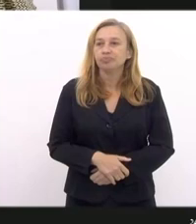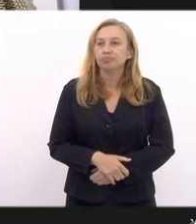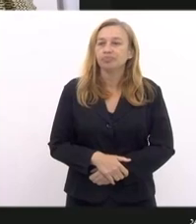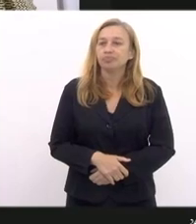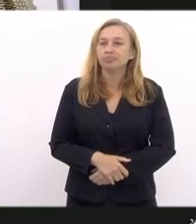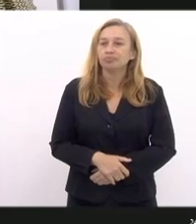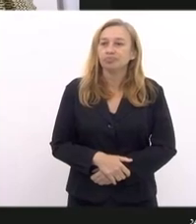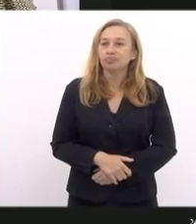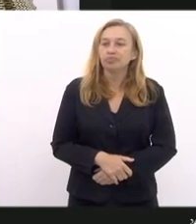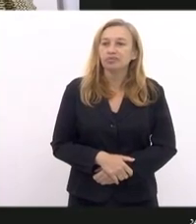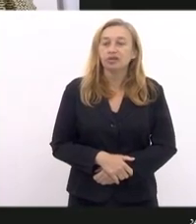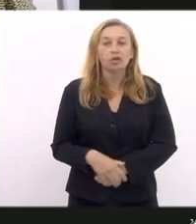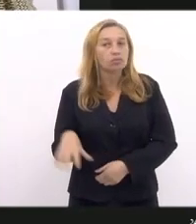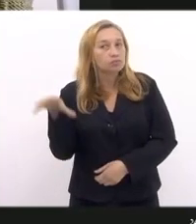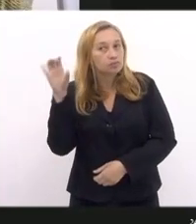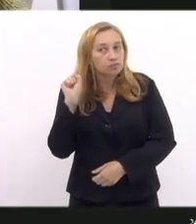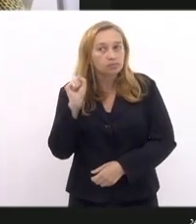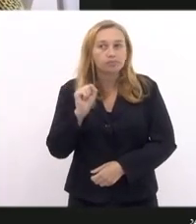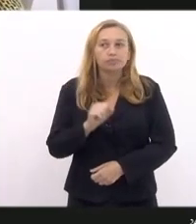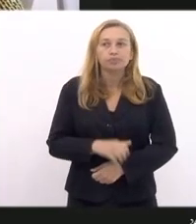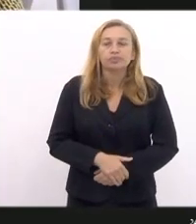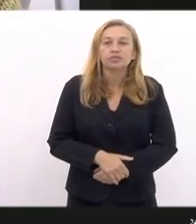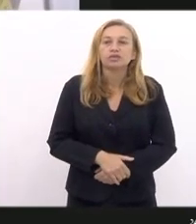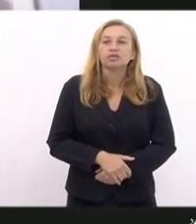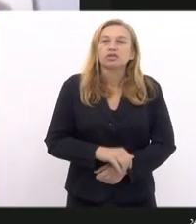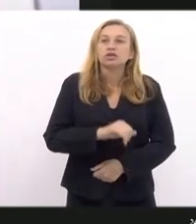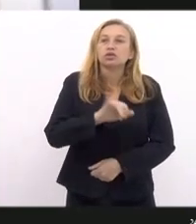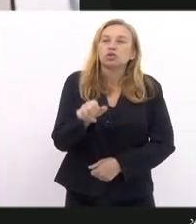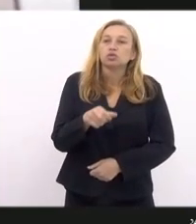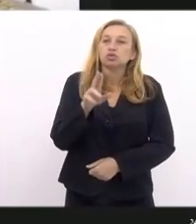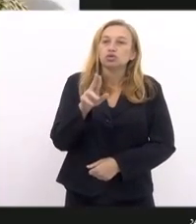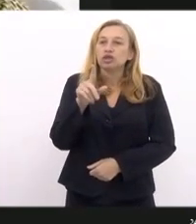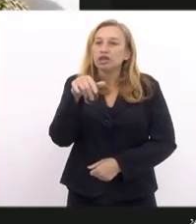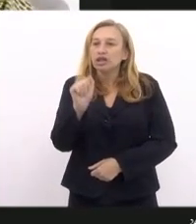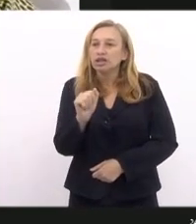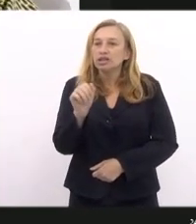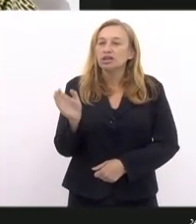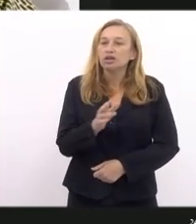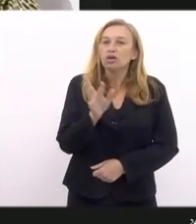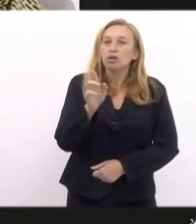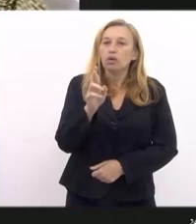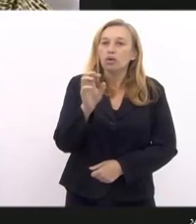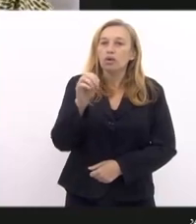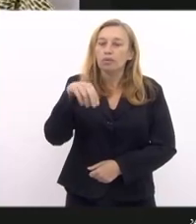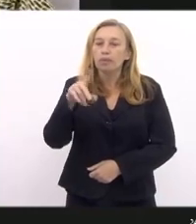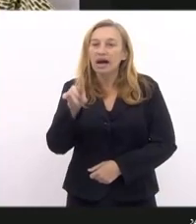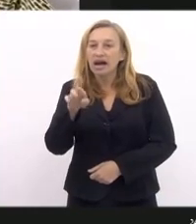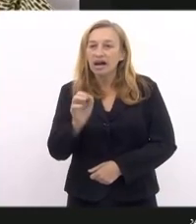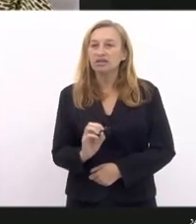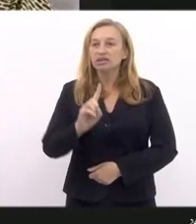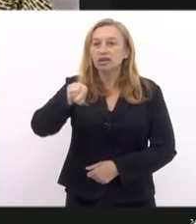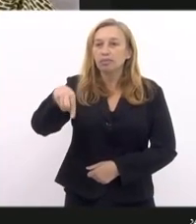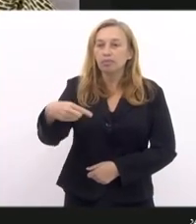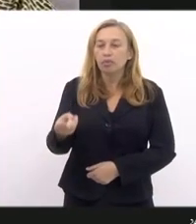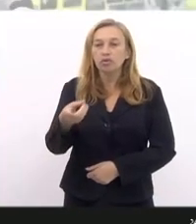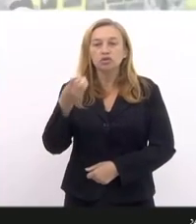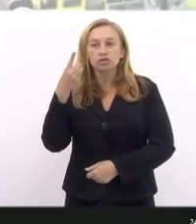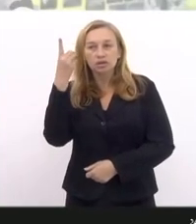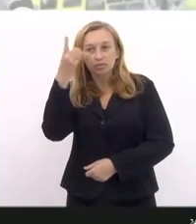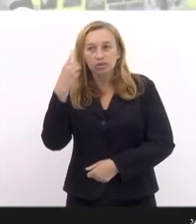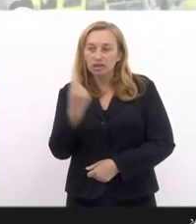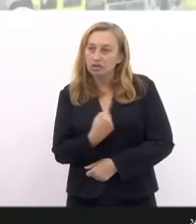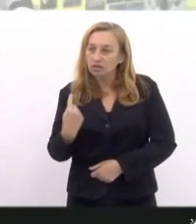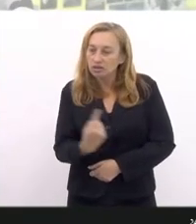Claro, nós vamos ouvir a Jurema Werneck, o Romário, e depois nós, deputados, vamos dizer o a gente vai fazer também, né?